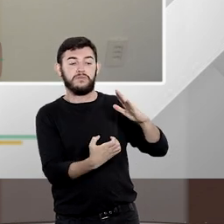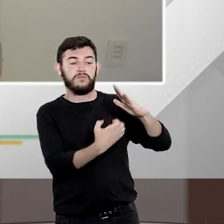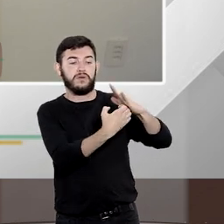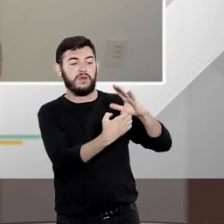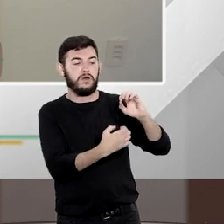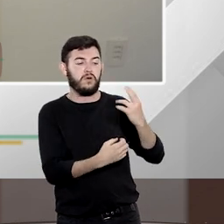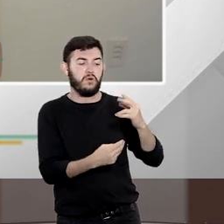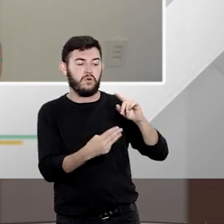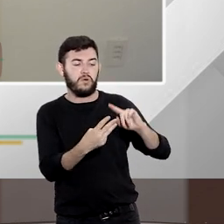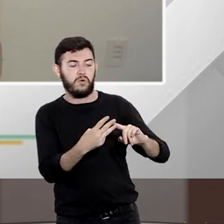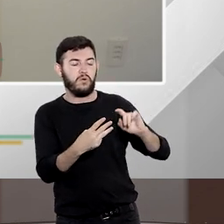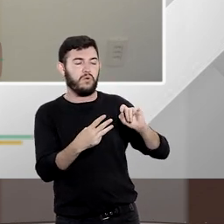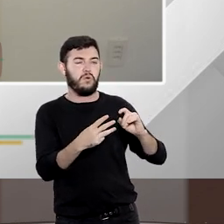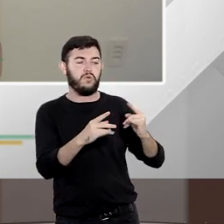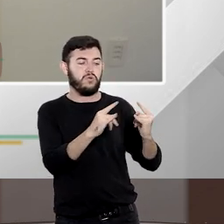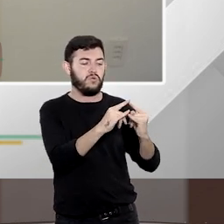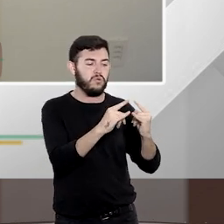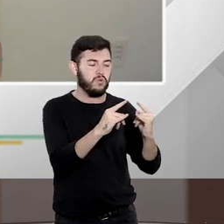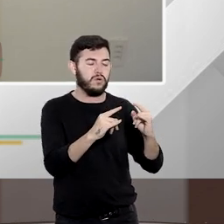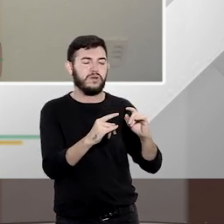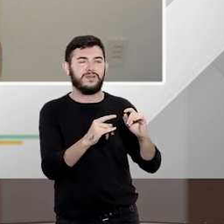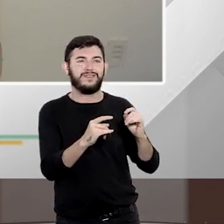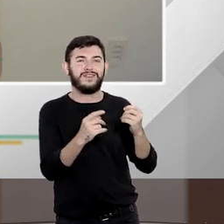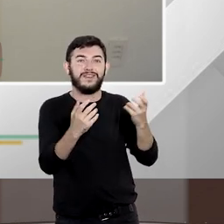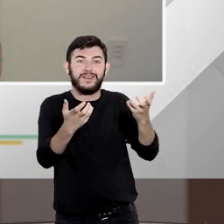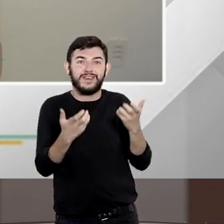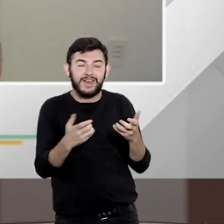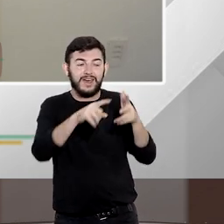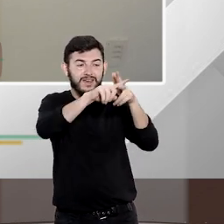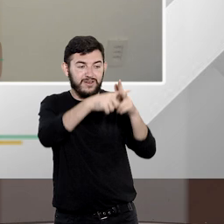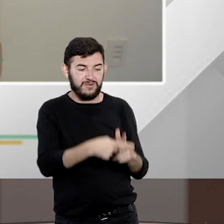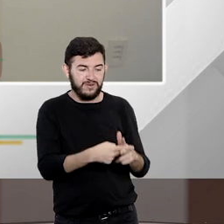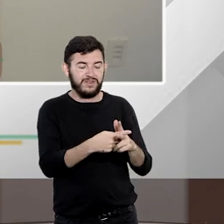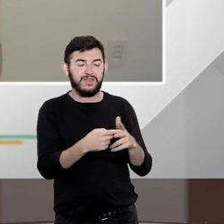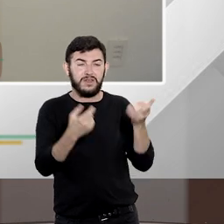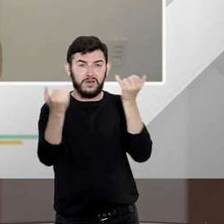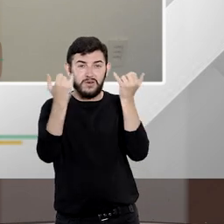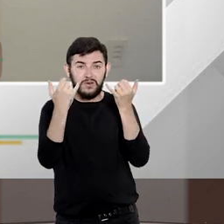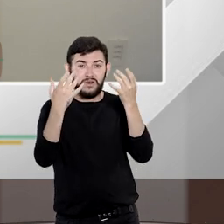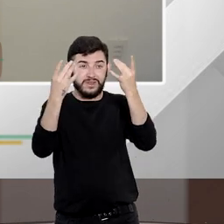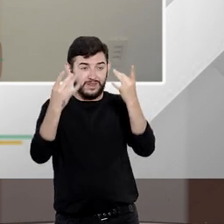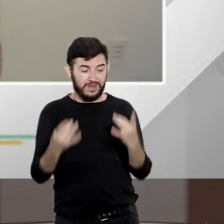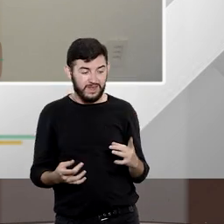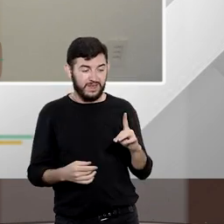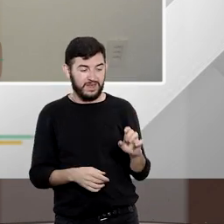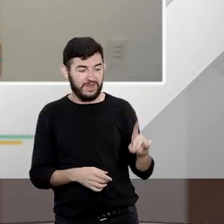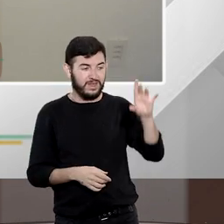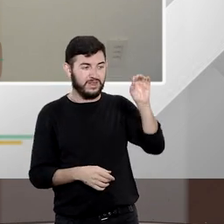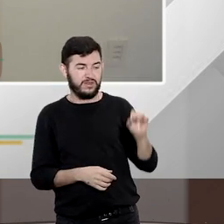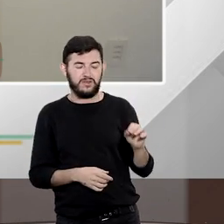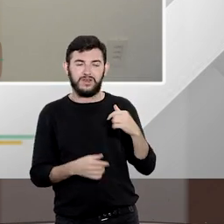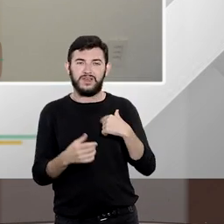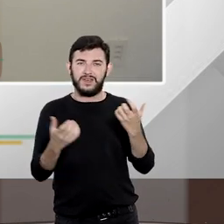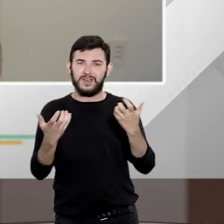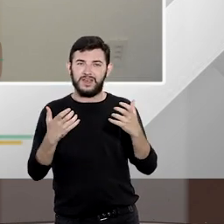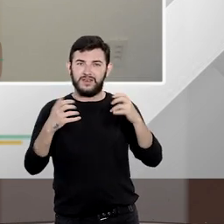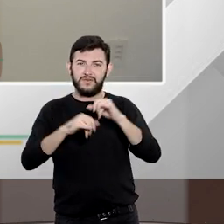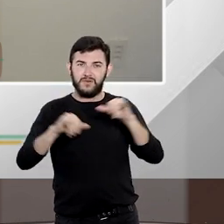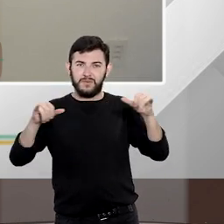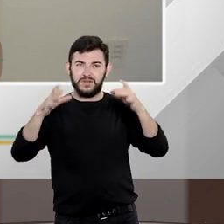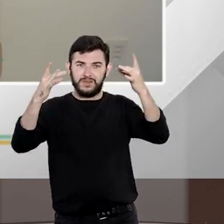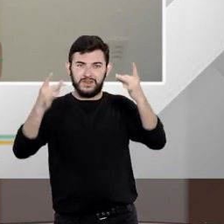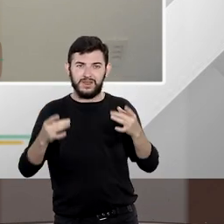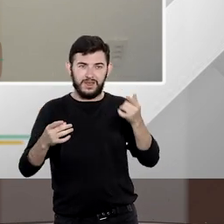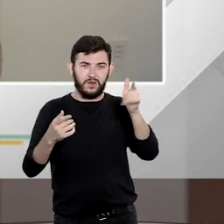você quer uma retificação desses dados em relação ao impetrante se você quer ter acesso a outros tipos de informação que não necessariamente